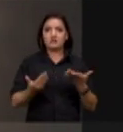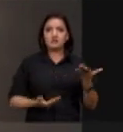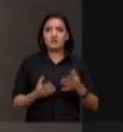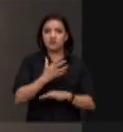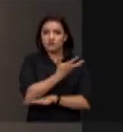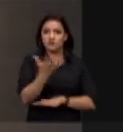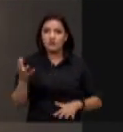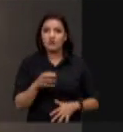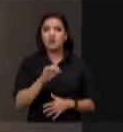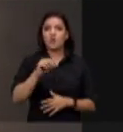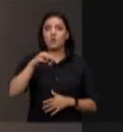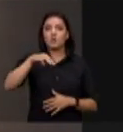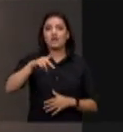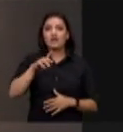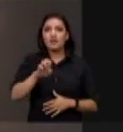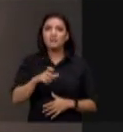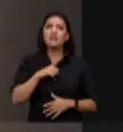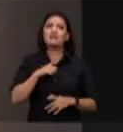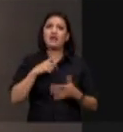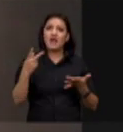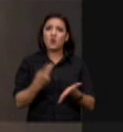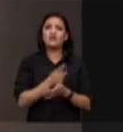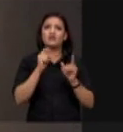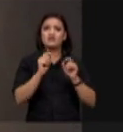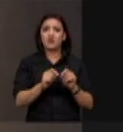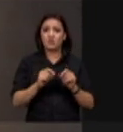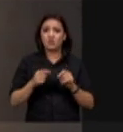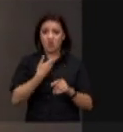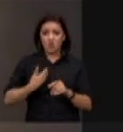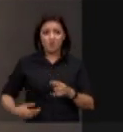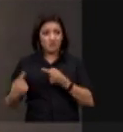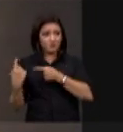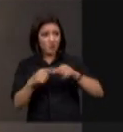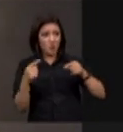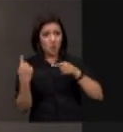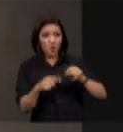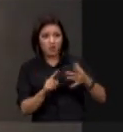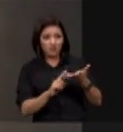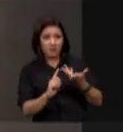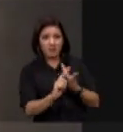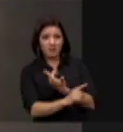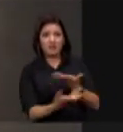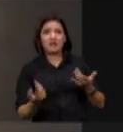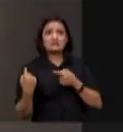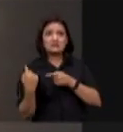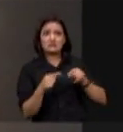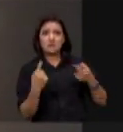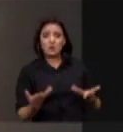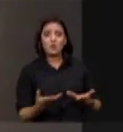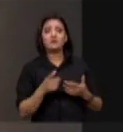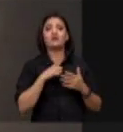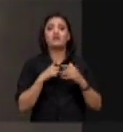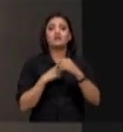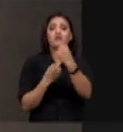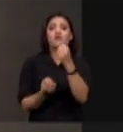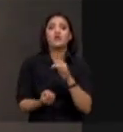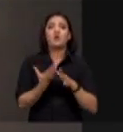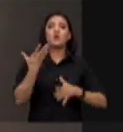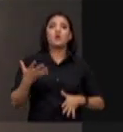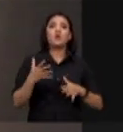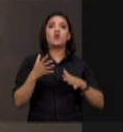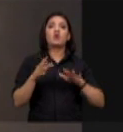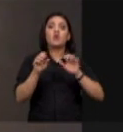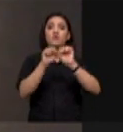sendo enfraquecidos profundamente. Acabaram com o sistema punitivo administrativo do IBAMA. Criaram um sistema recursal feito para não